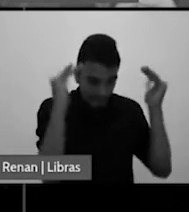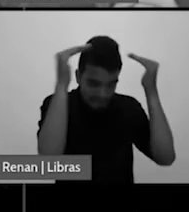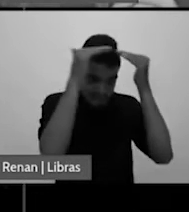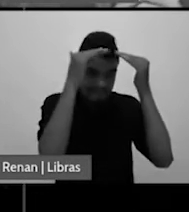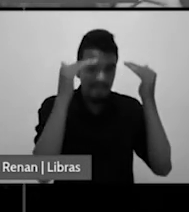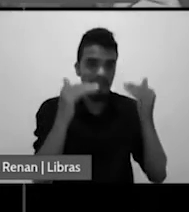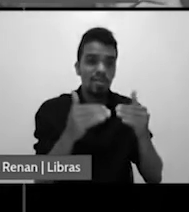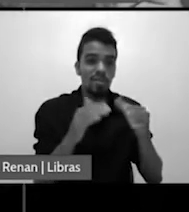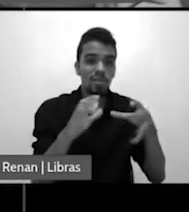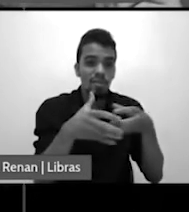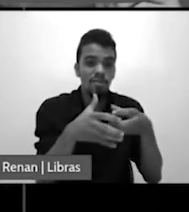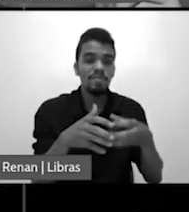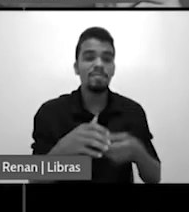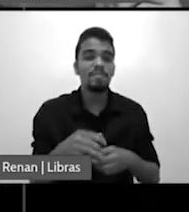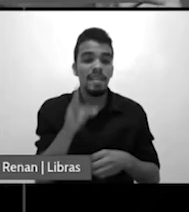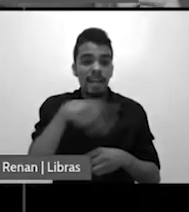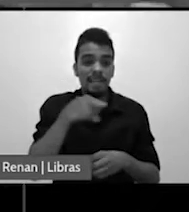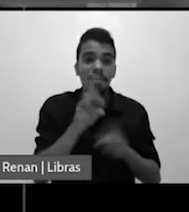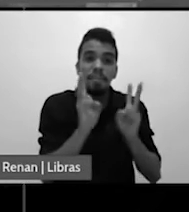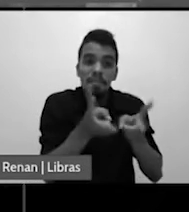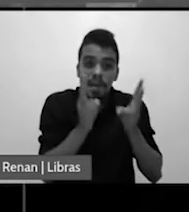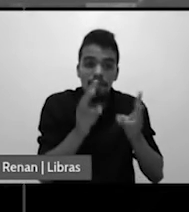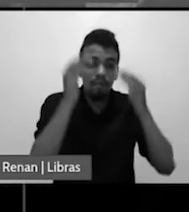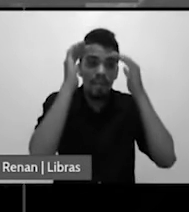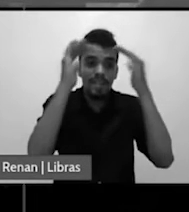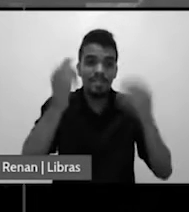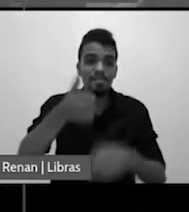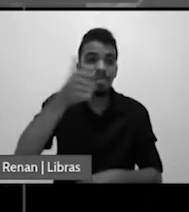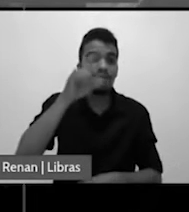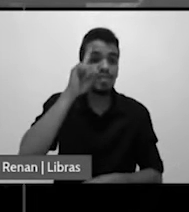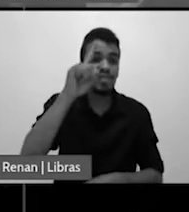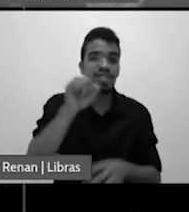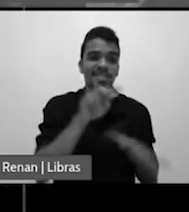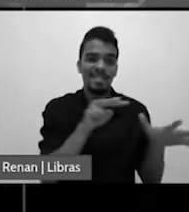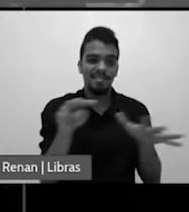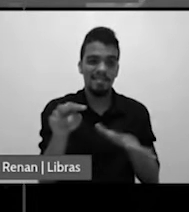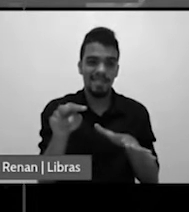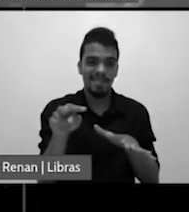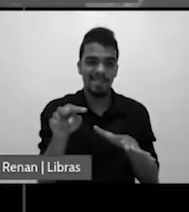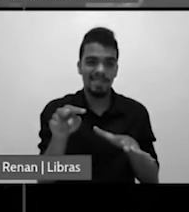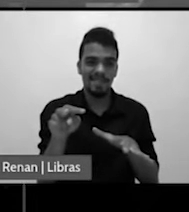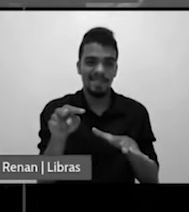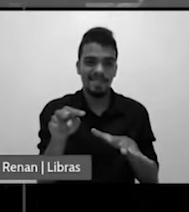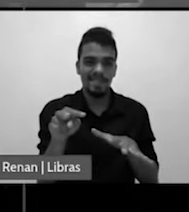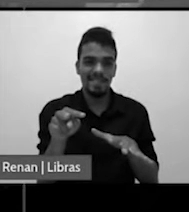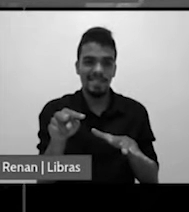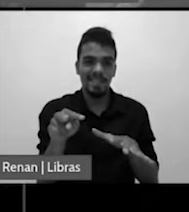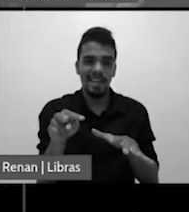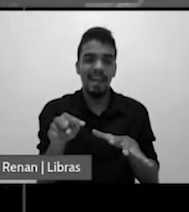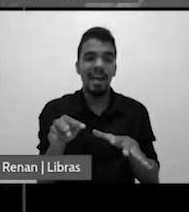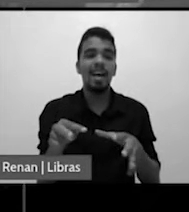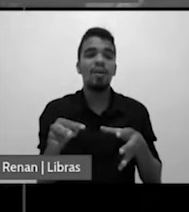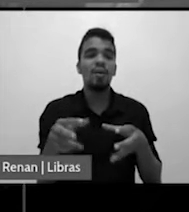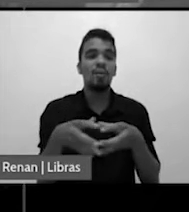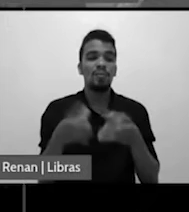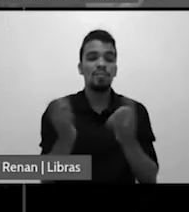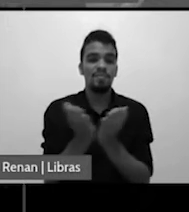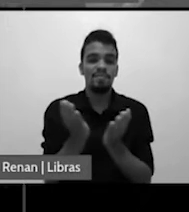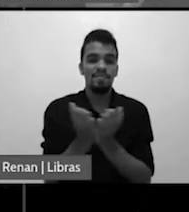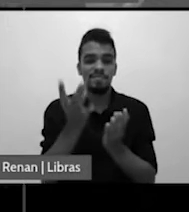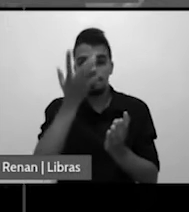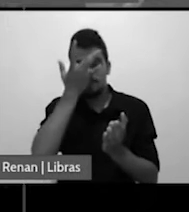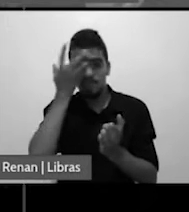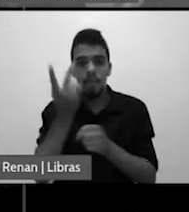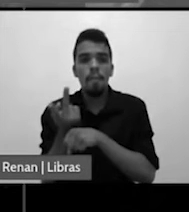eles o guardassem no primeiro dia da semana. E daí, estes protestantes buscaram guarida e encontraram finalmente na